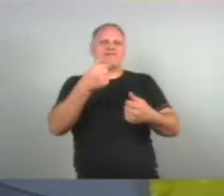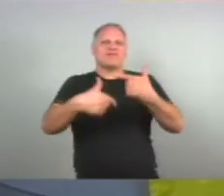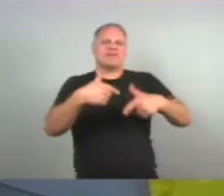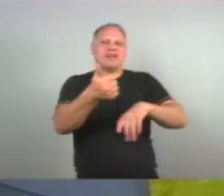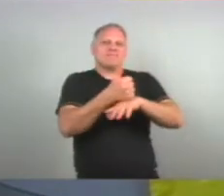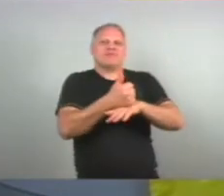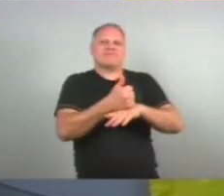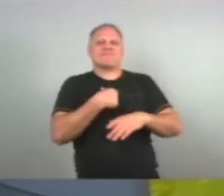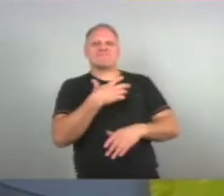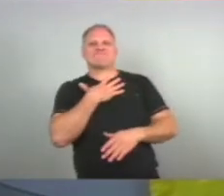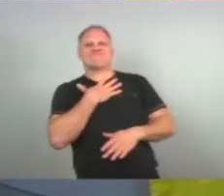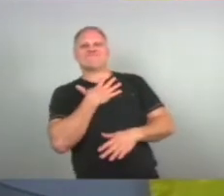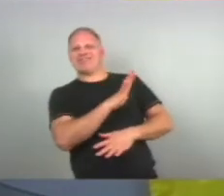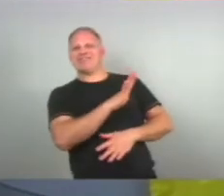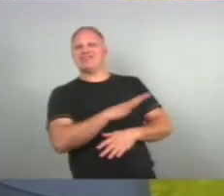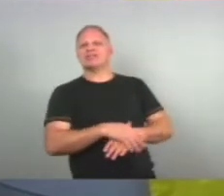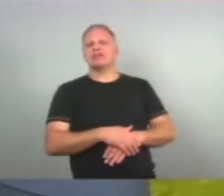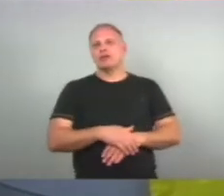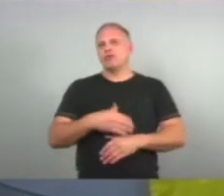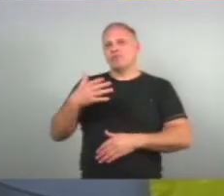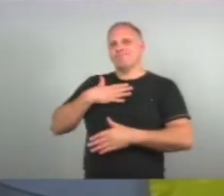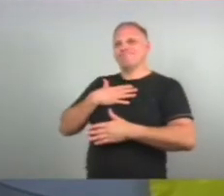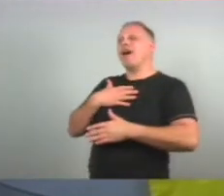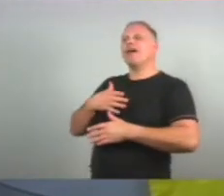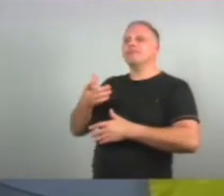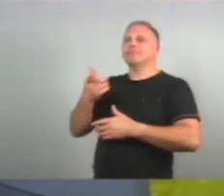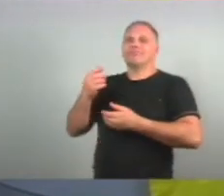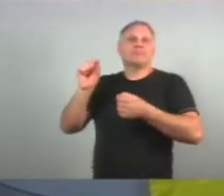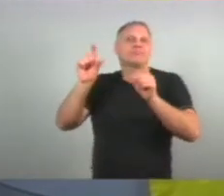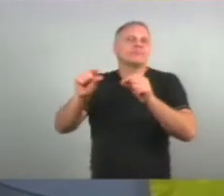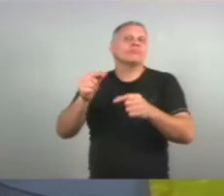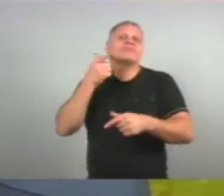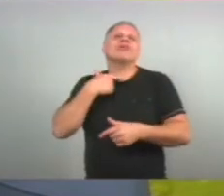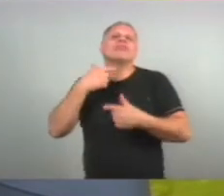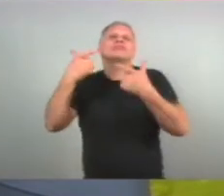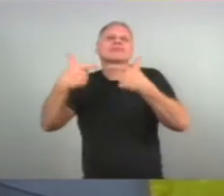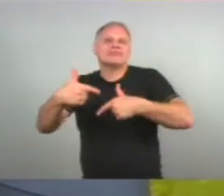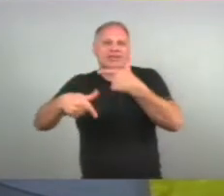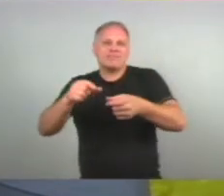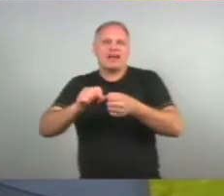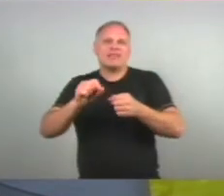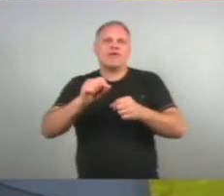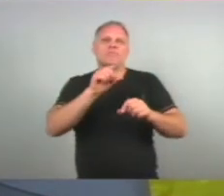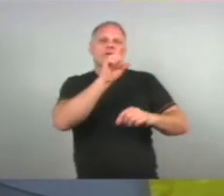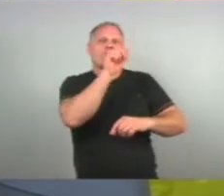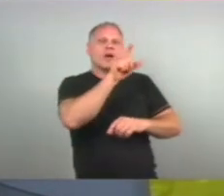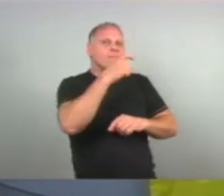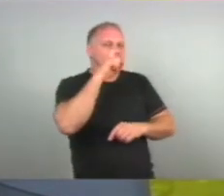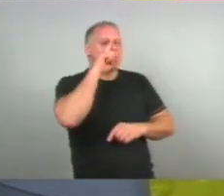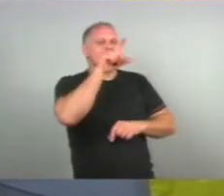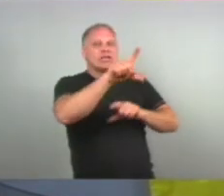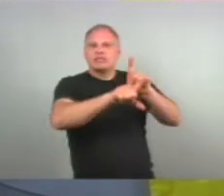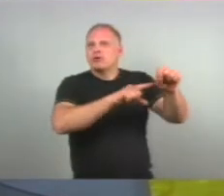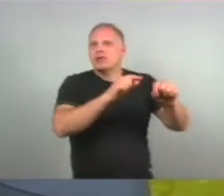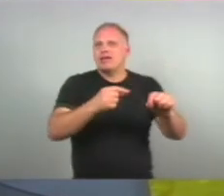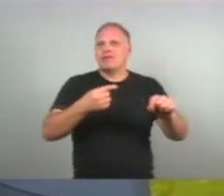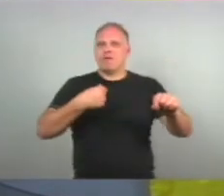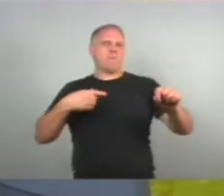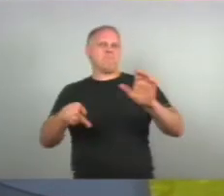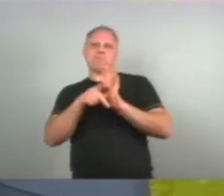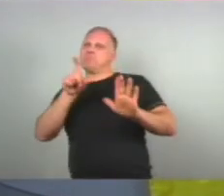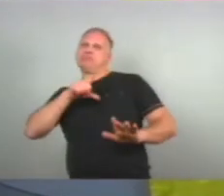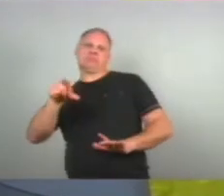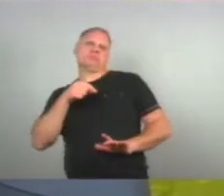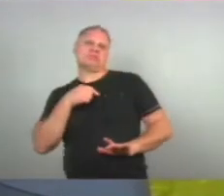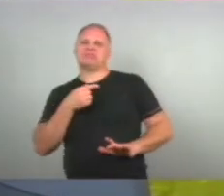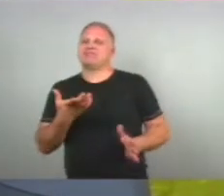da questão financeira Às vezes por pressão de pai Por pressão de mãe E muitas vezes Acabam deixando de escolher Por aquilo que realmente